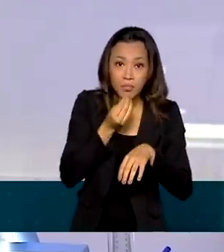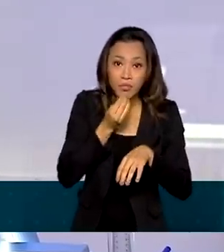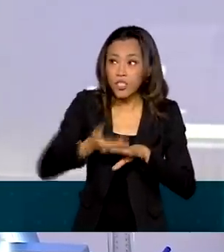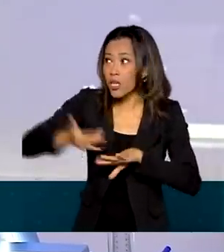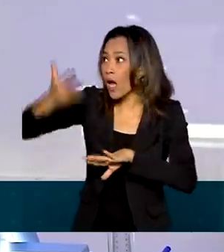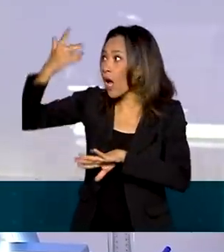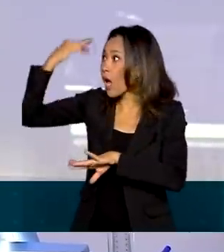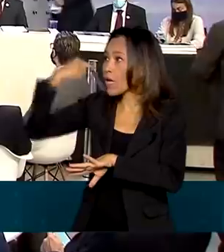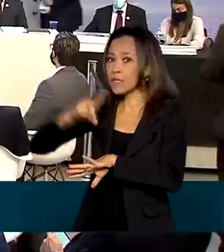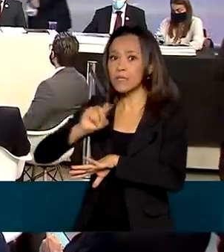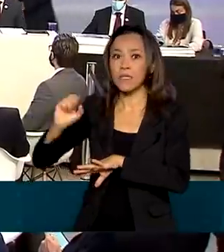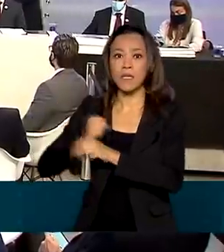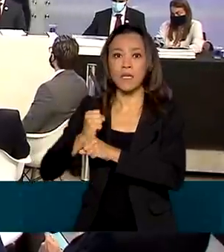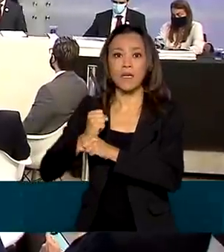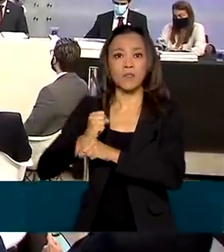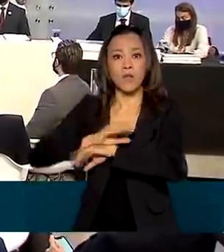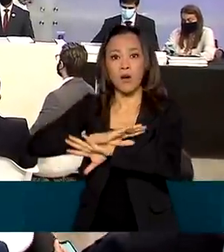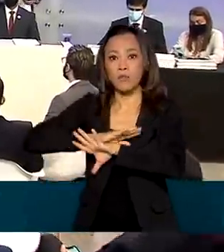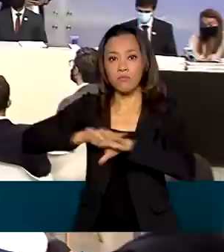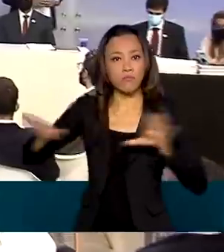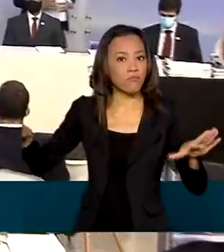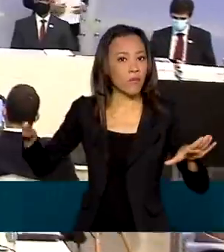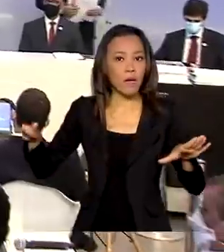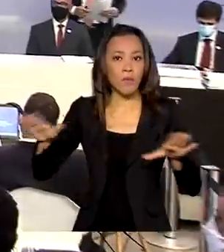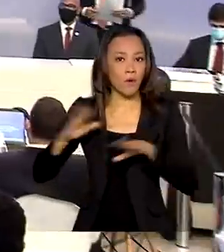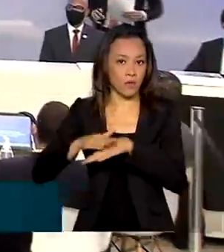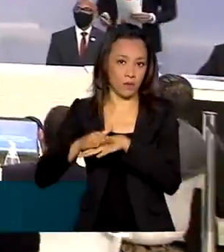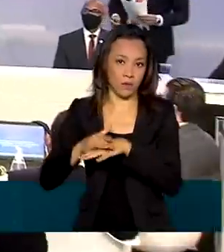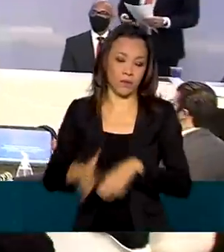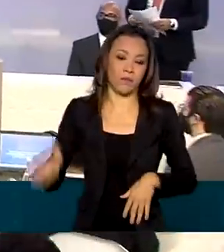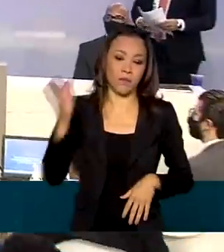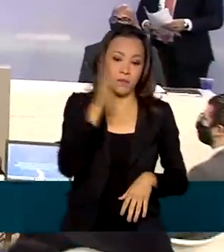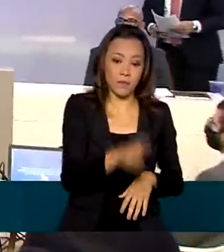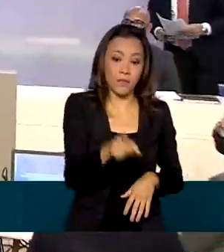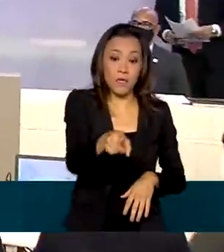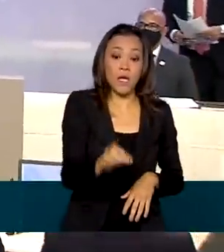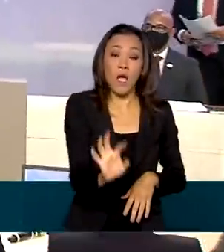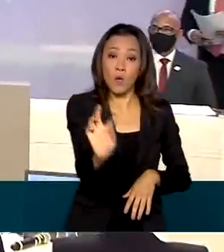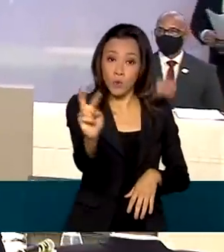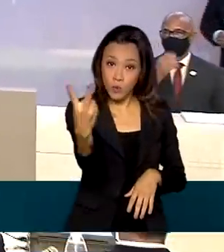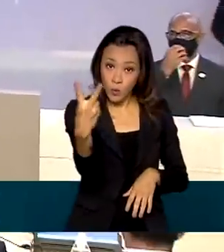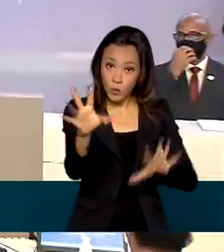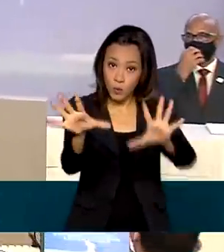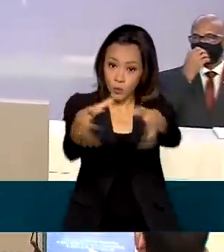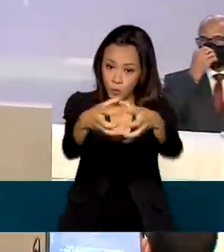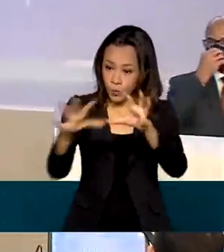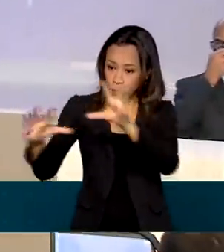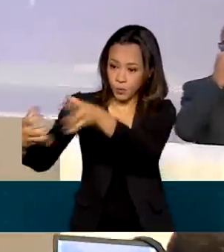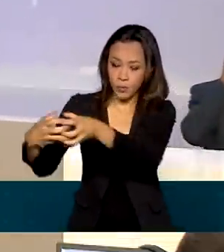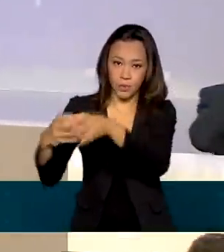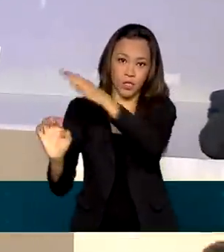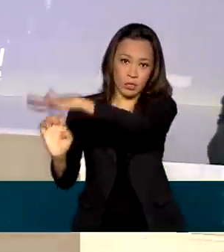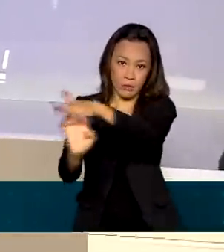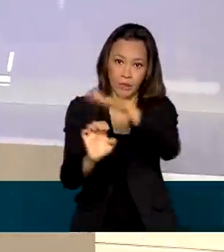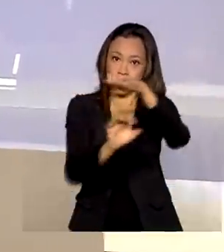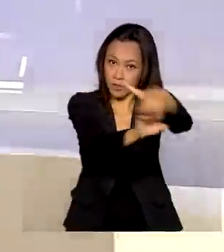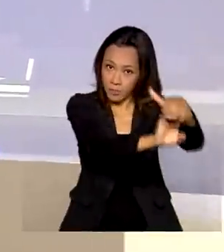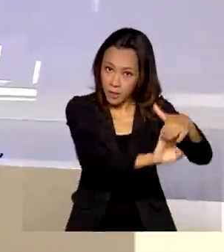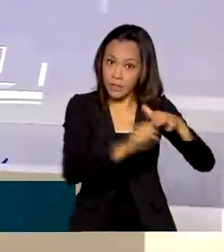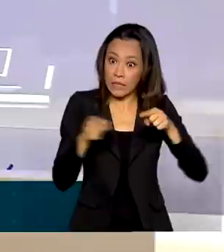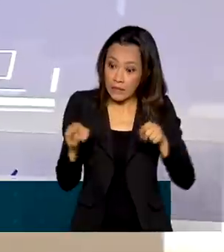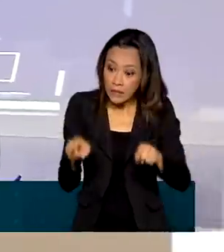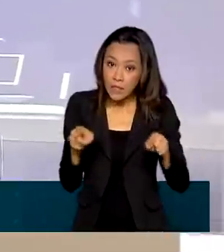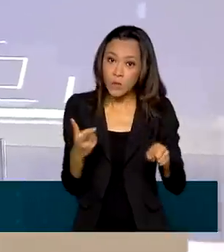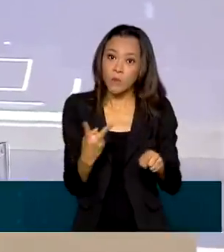país há quase 100 anos. A concessão de uma fatia da CEDAI aos dois consórcios vencedores é tida como o maior e